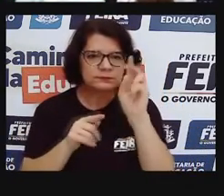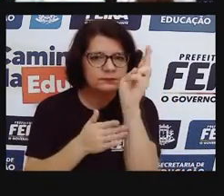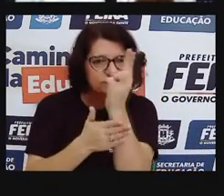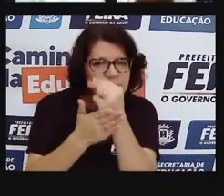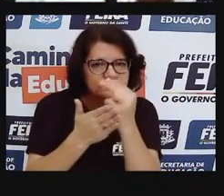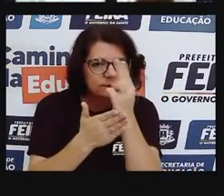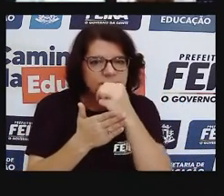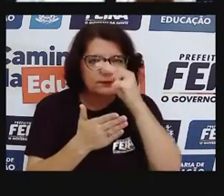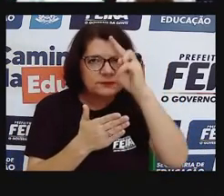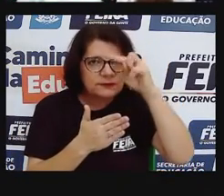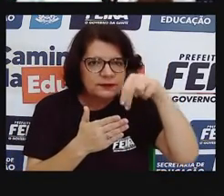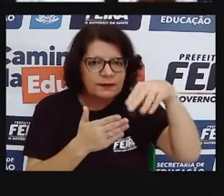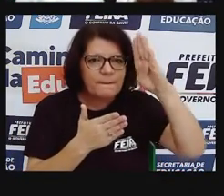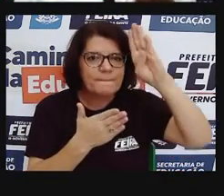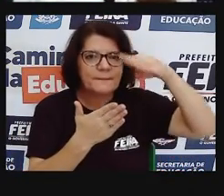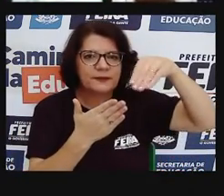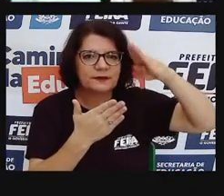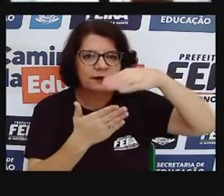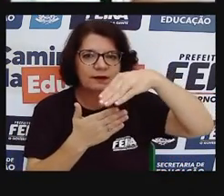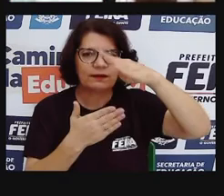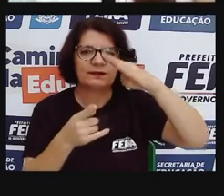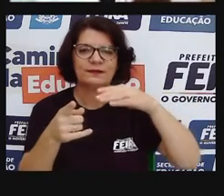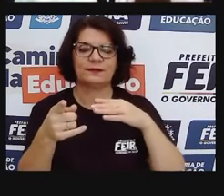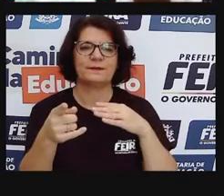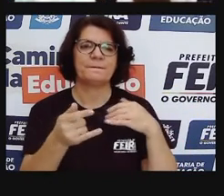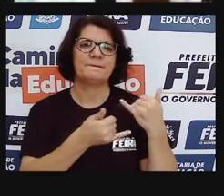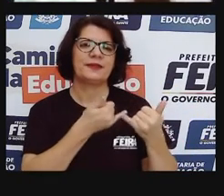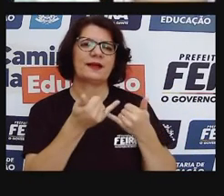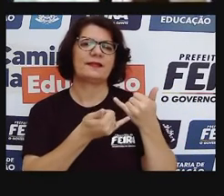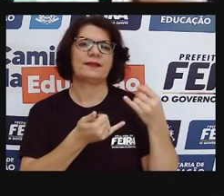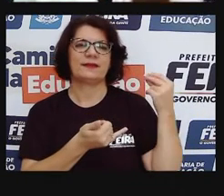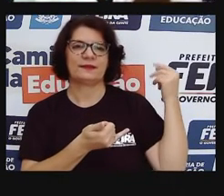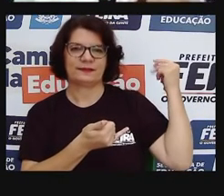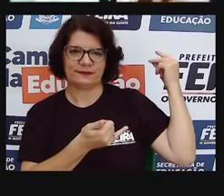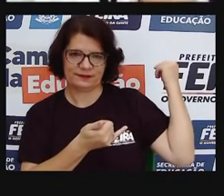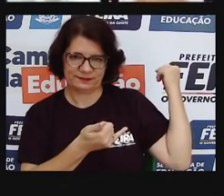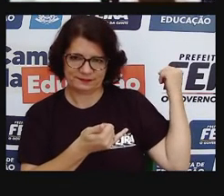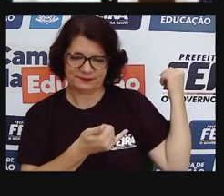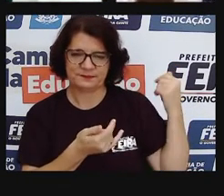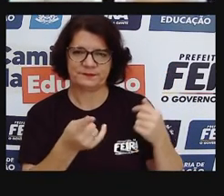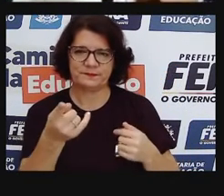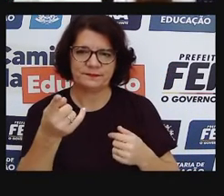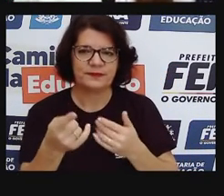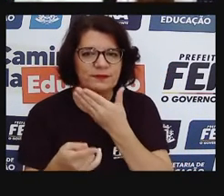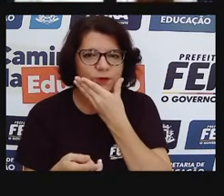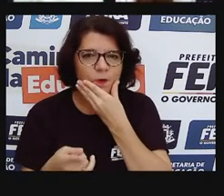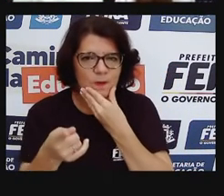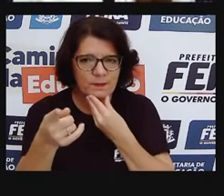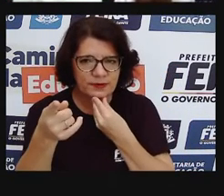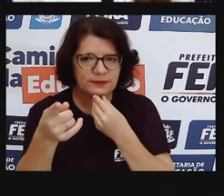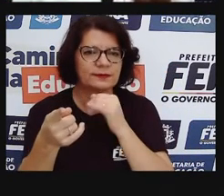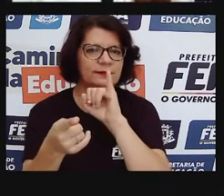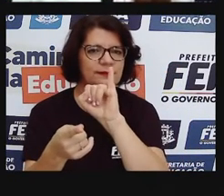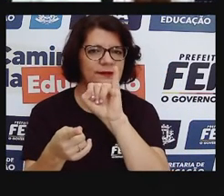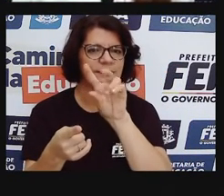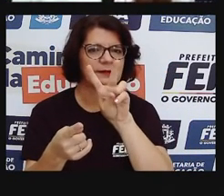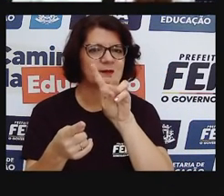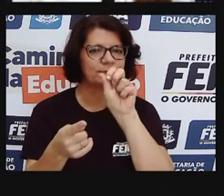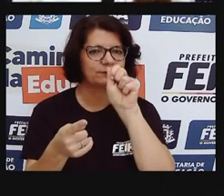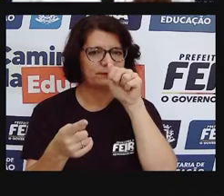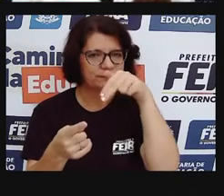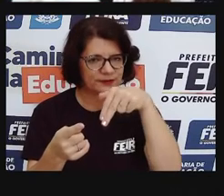biografia de Ivan Cruz. Deixo vocês curiosos aí, né, pra pesquisar, pra procurar, pra saber mais.